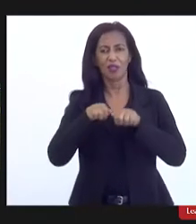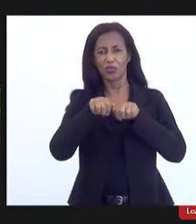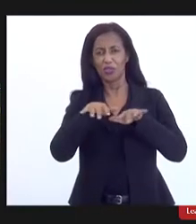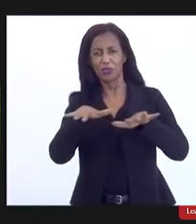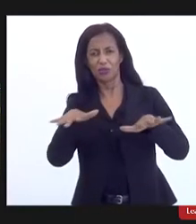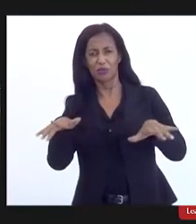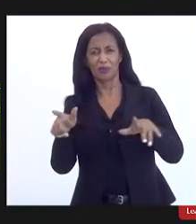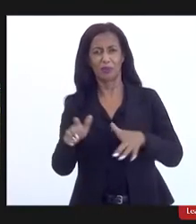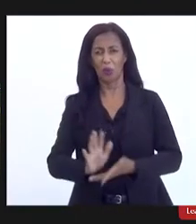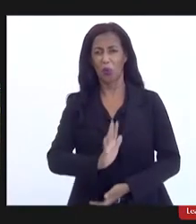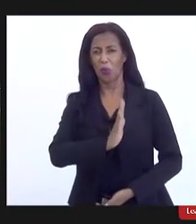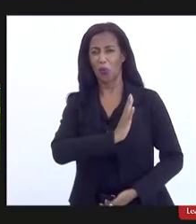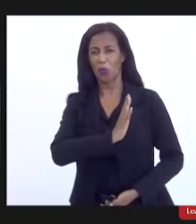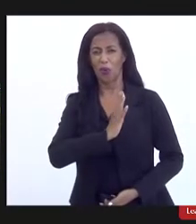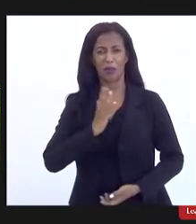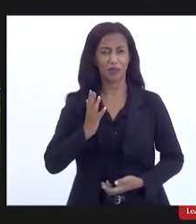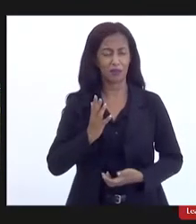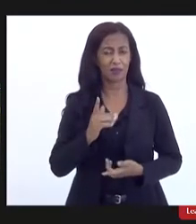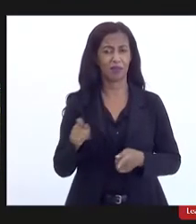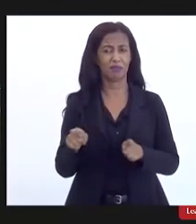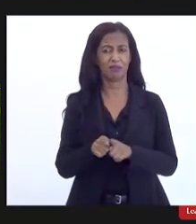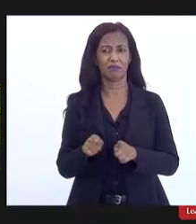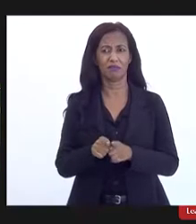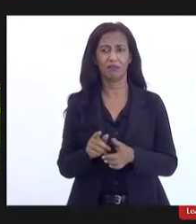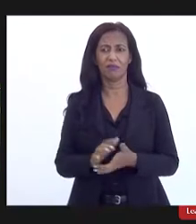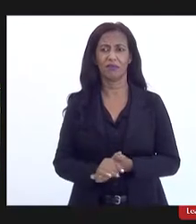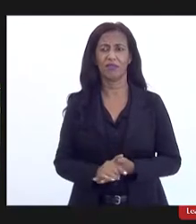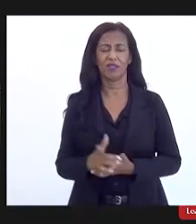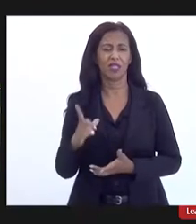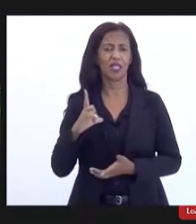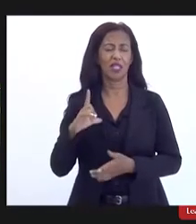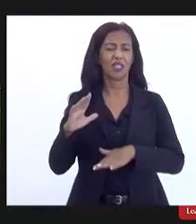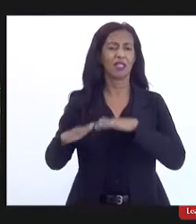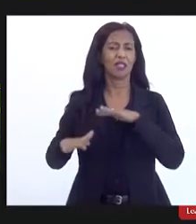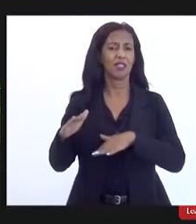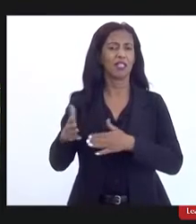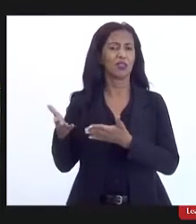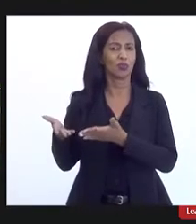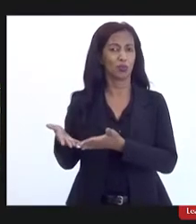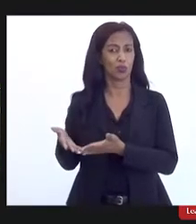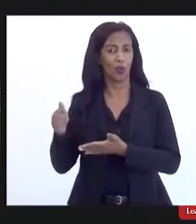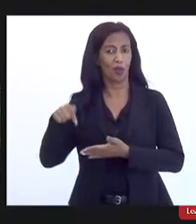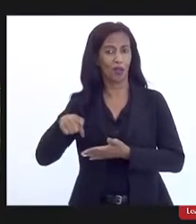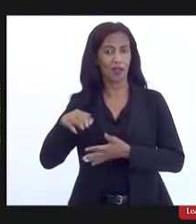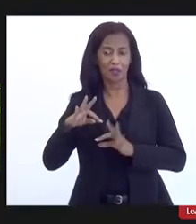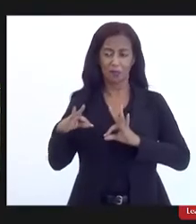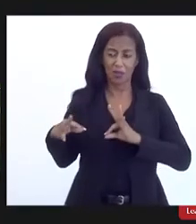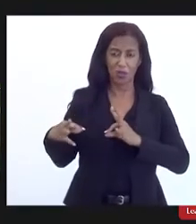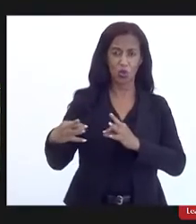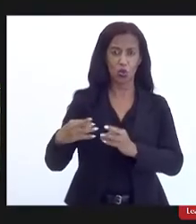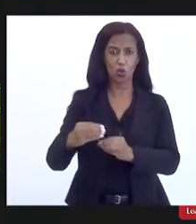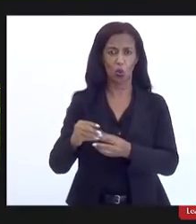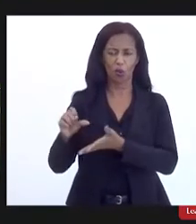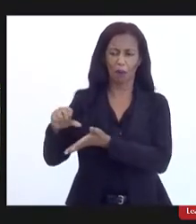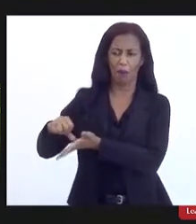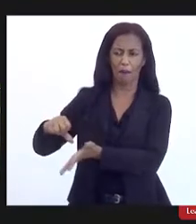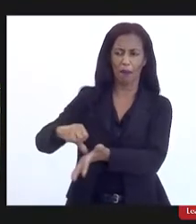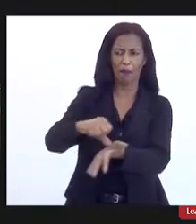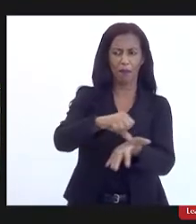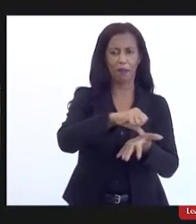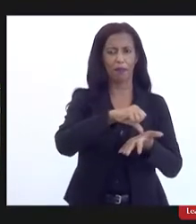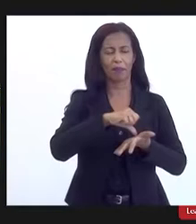é péssima é péssima mesmo péssima tem não só aqui mas todo todo município de Valença